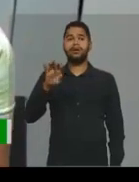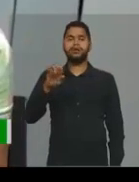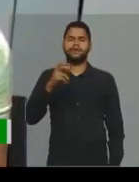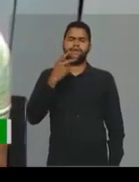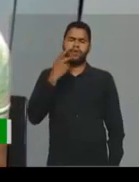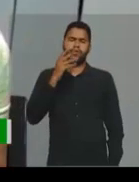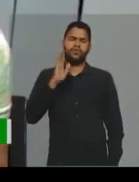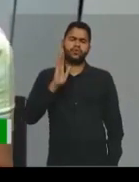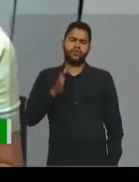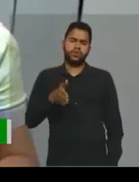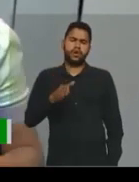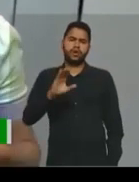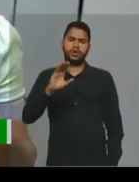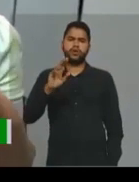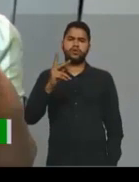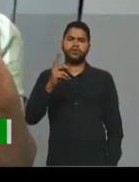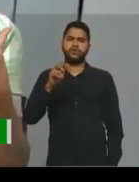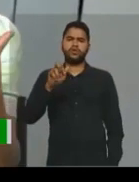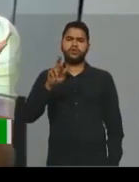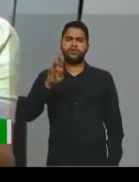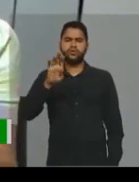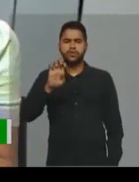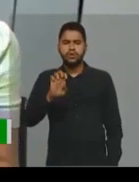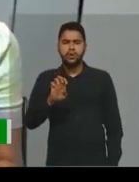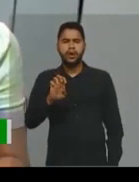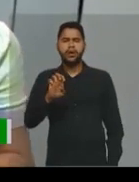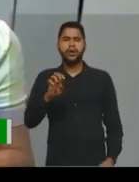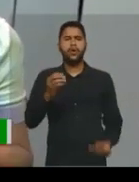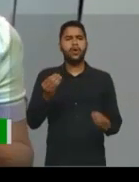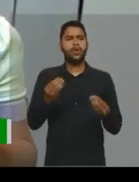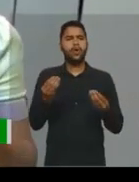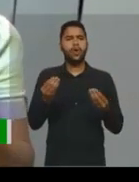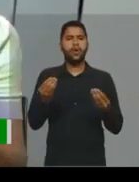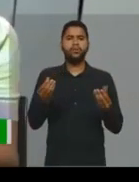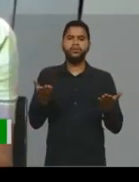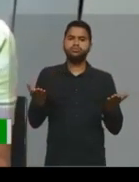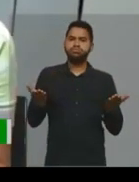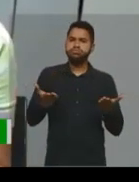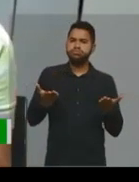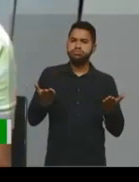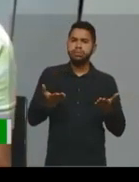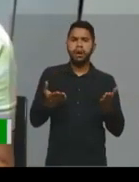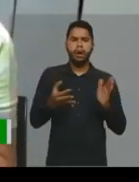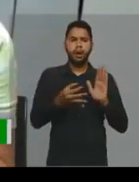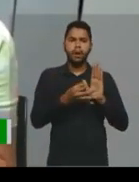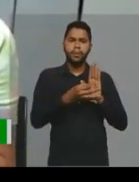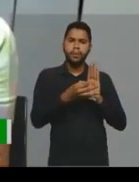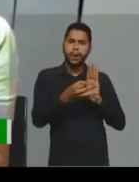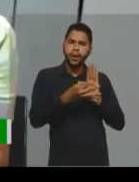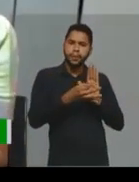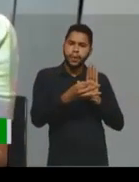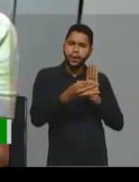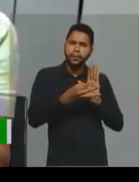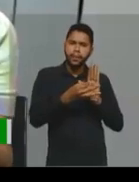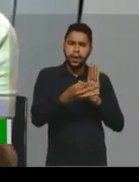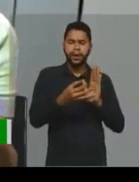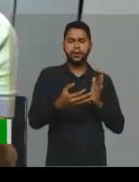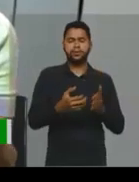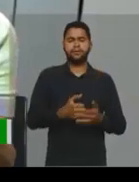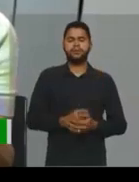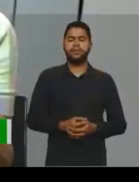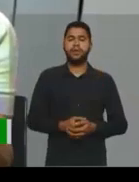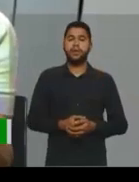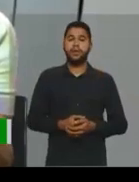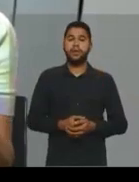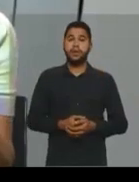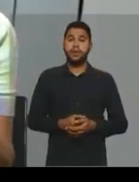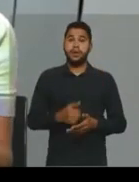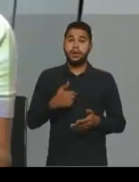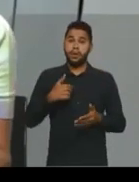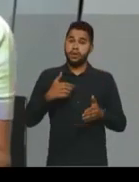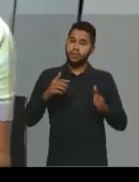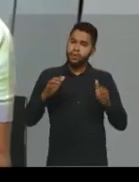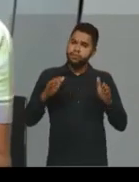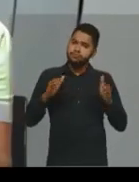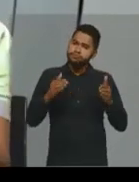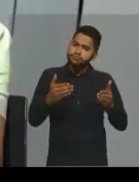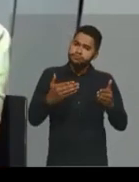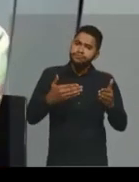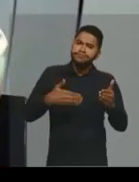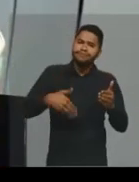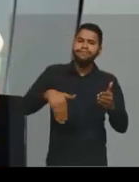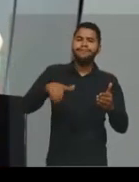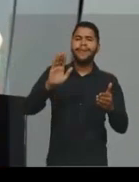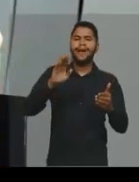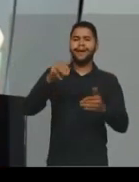charge, não é isso? Da atualidade, da crítica, então, eu vou me ater mais